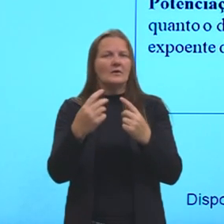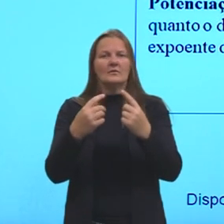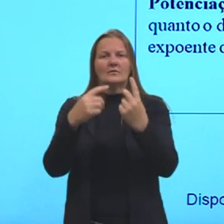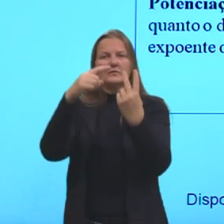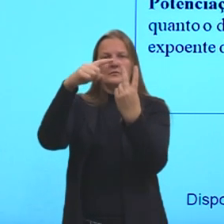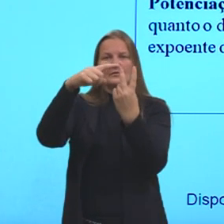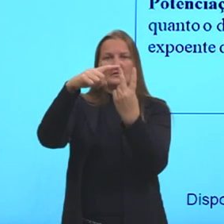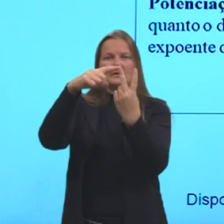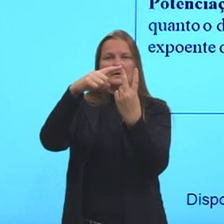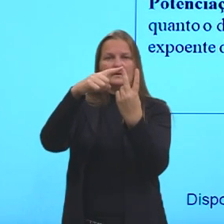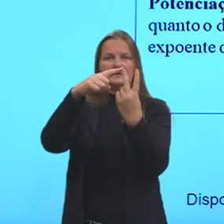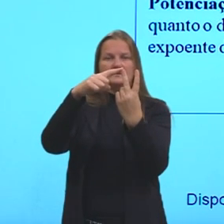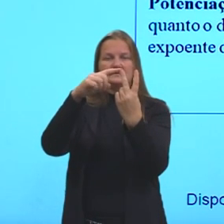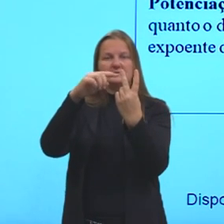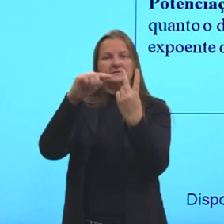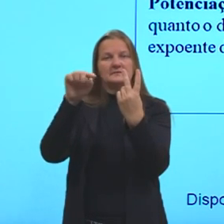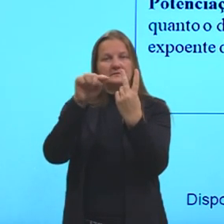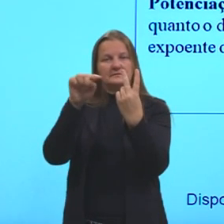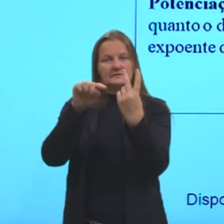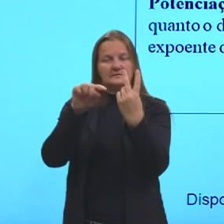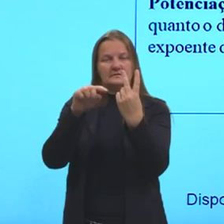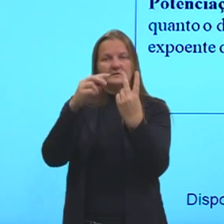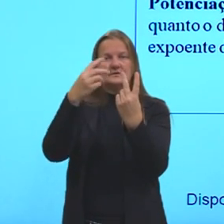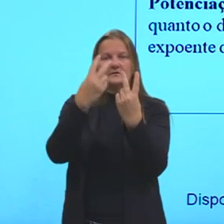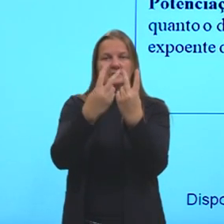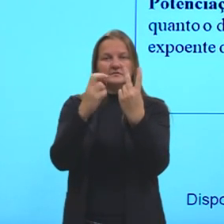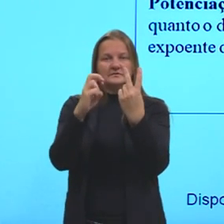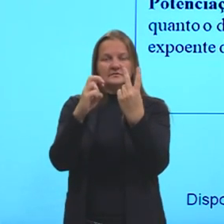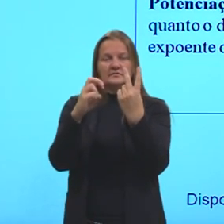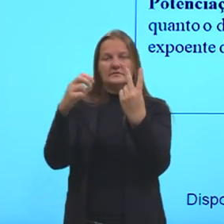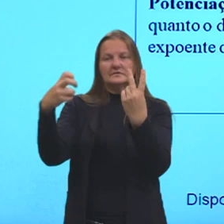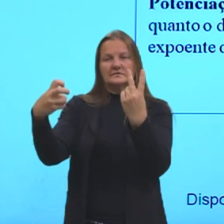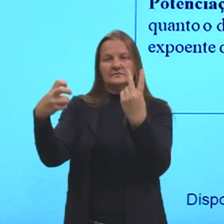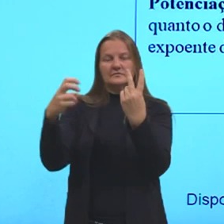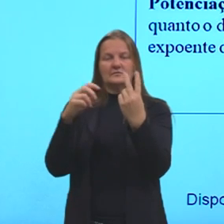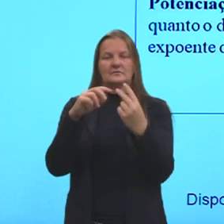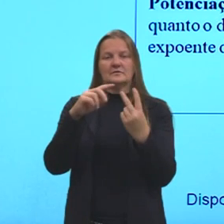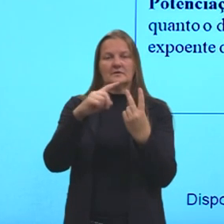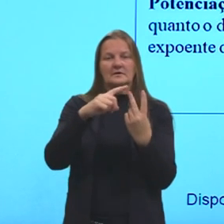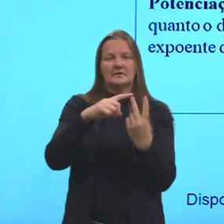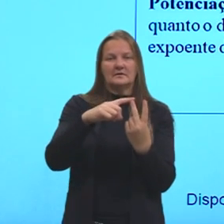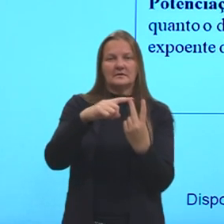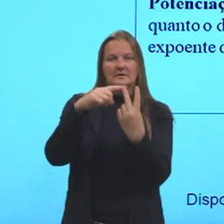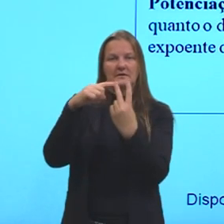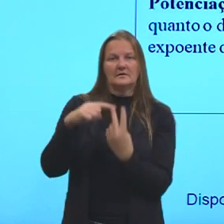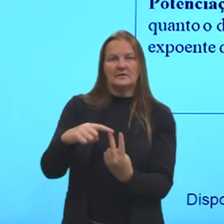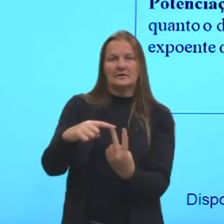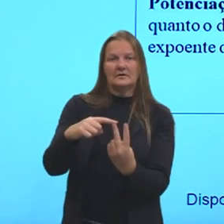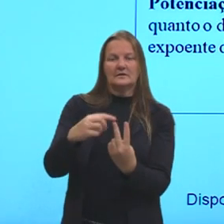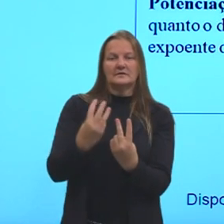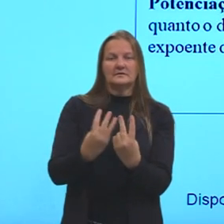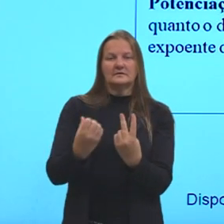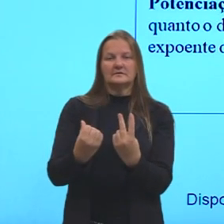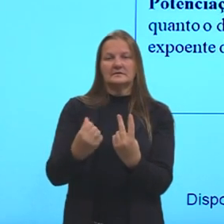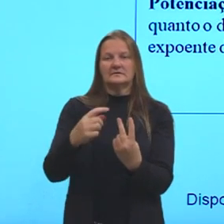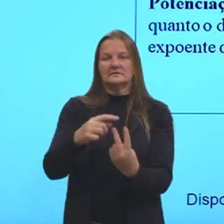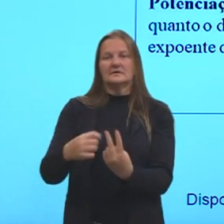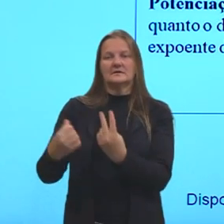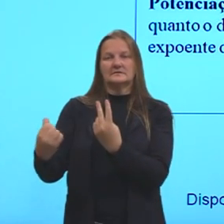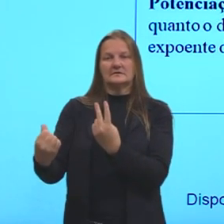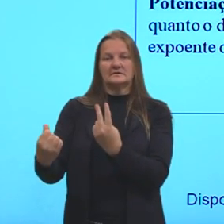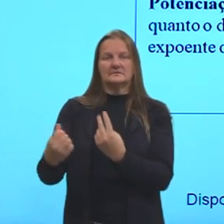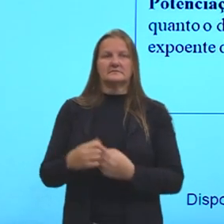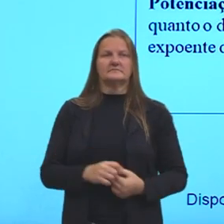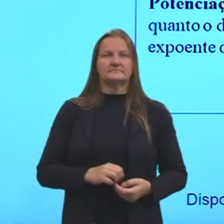resolve a raiz do numerador. Raiz quadrada de vinte e cinco é cinco. E raiz quadrada de trinta e seis é